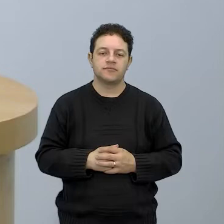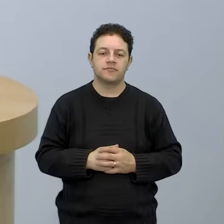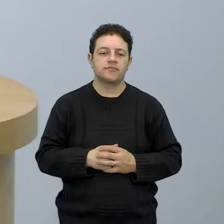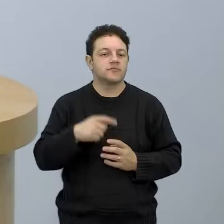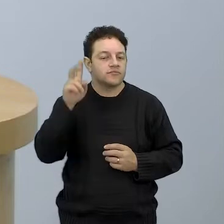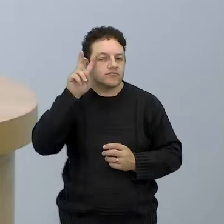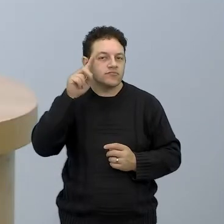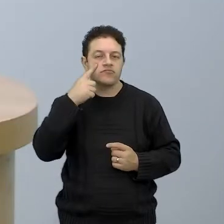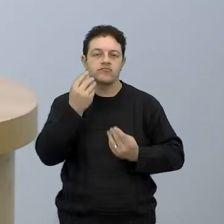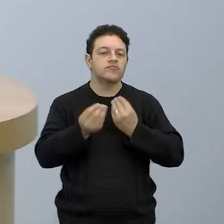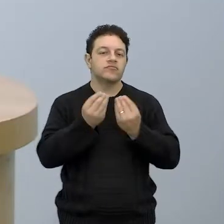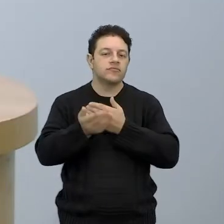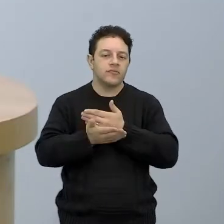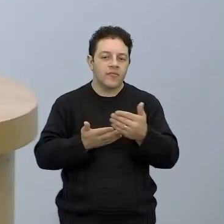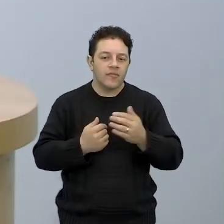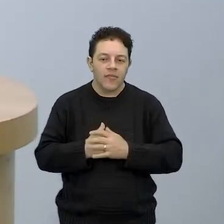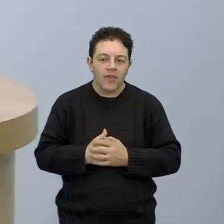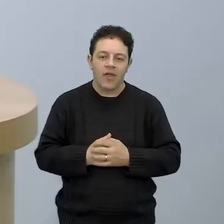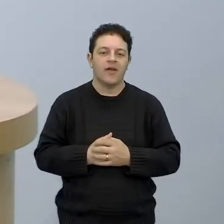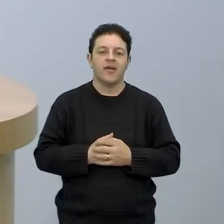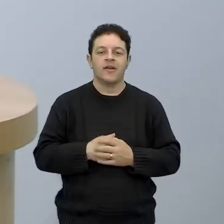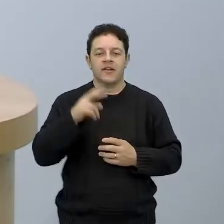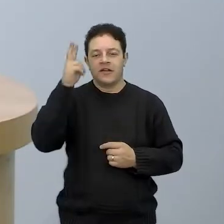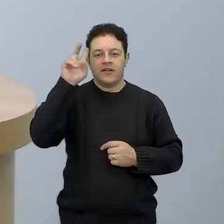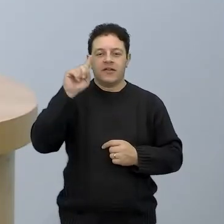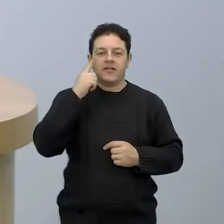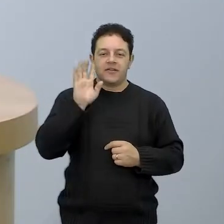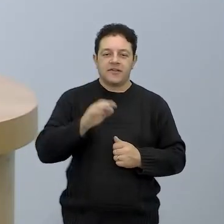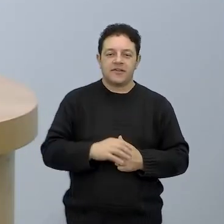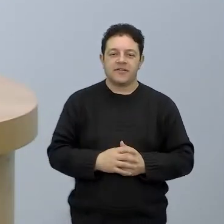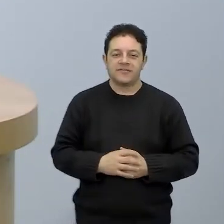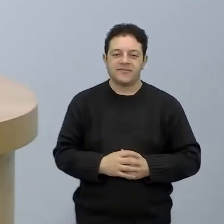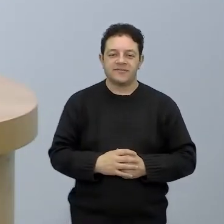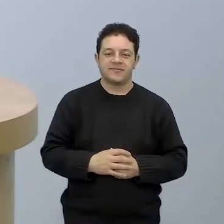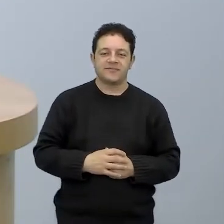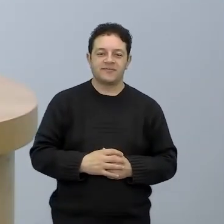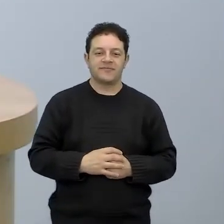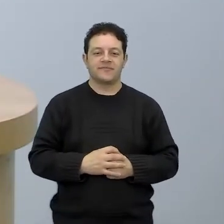faz, não lembro. Uns três pontinhos,